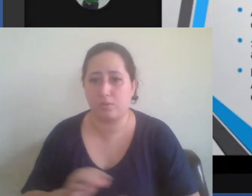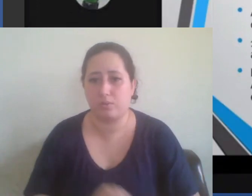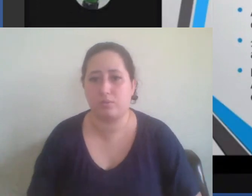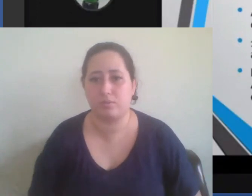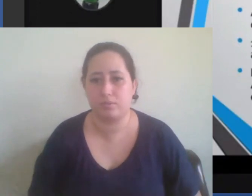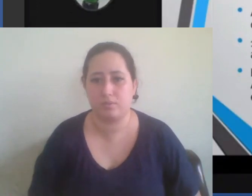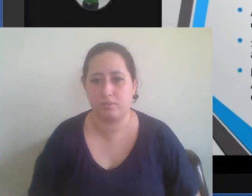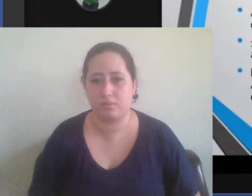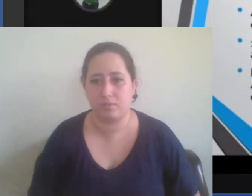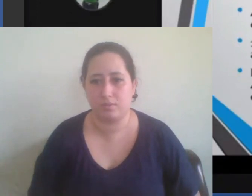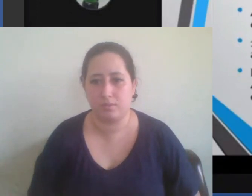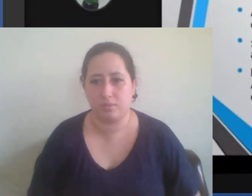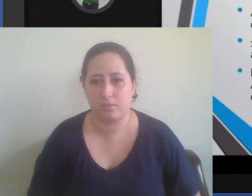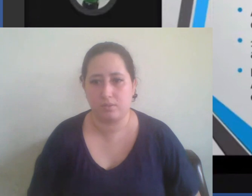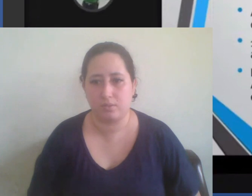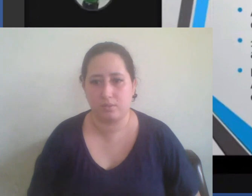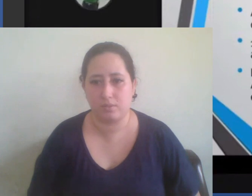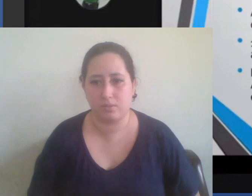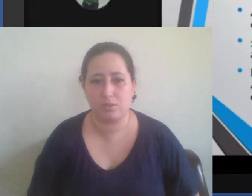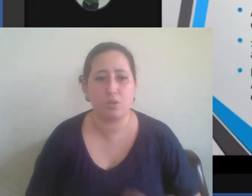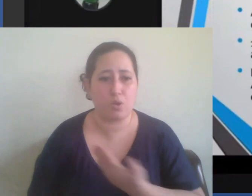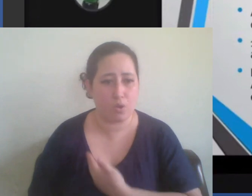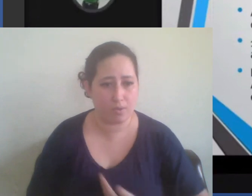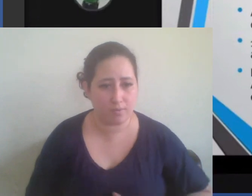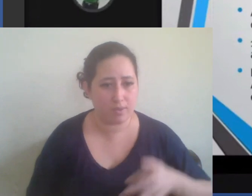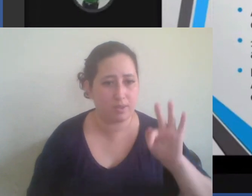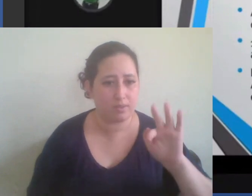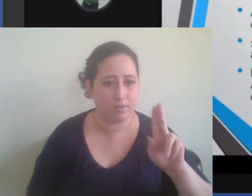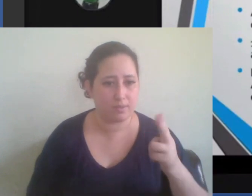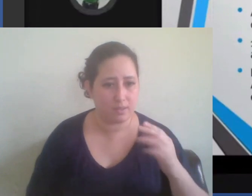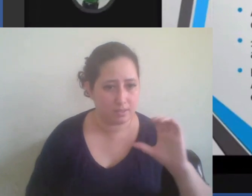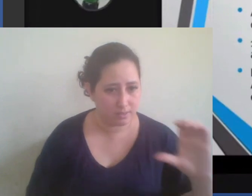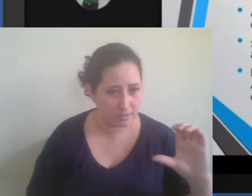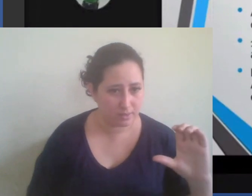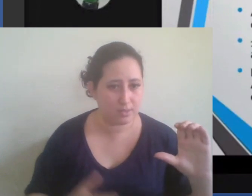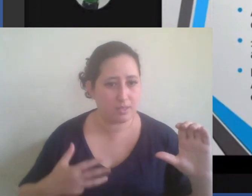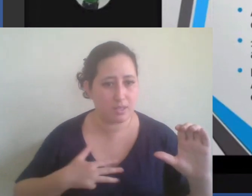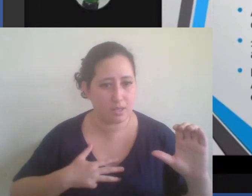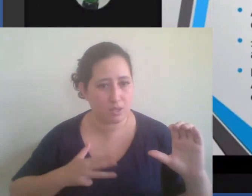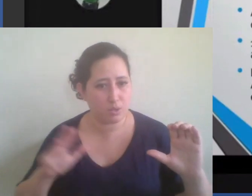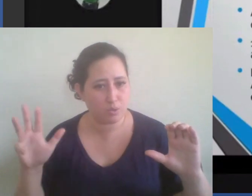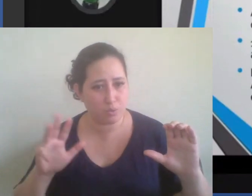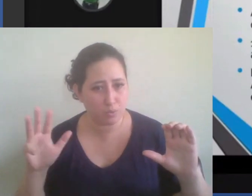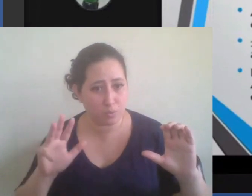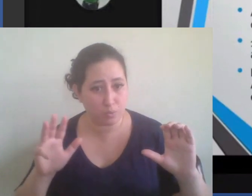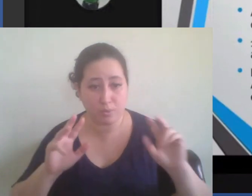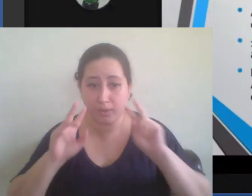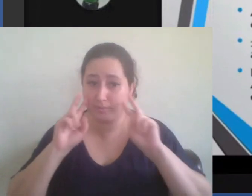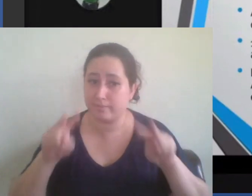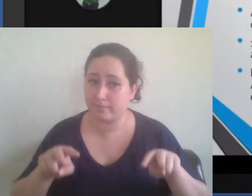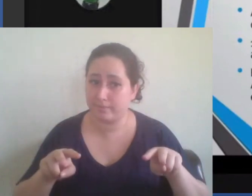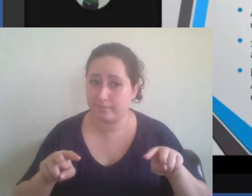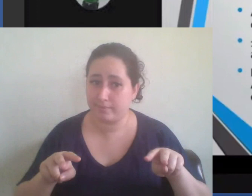a esses governos nós temos que reconhecer que